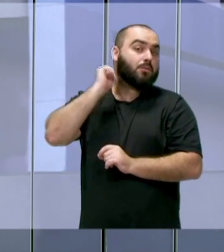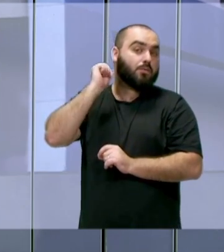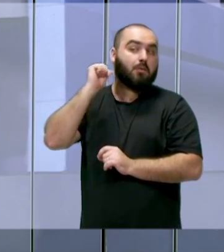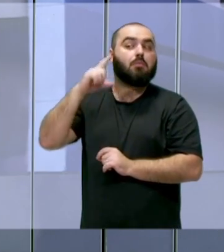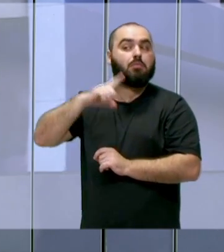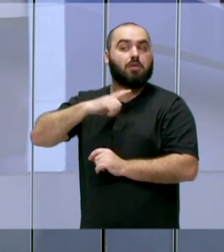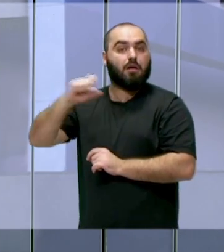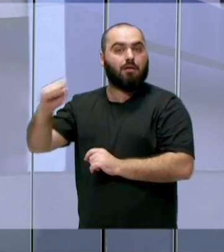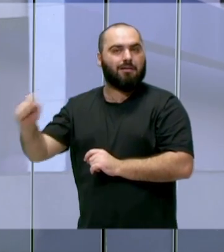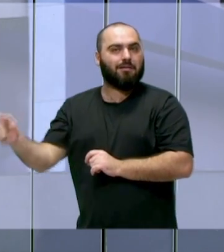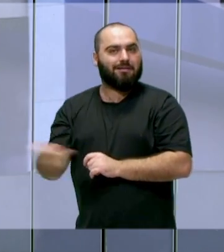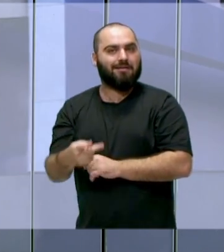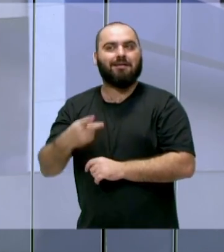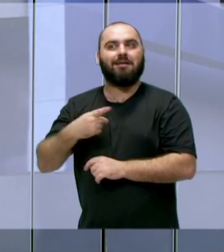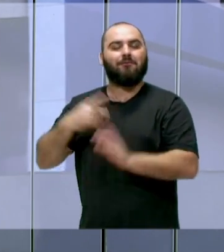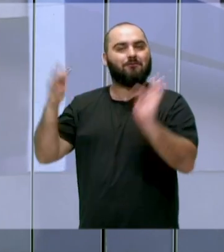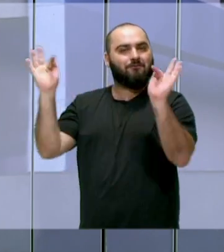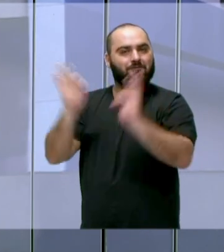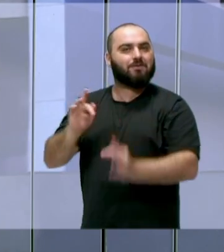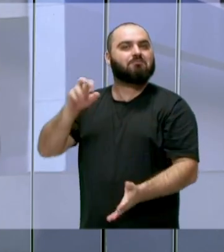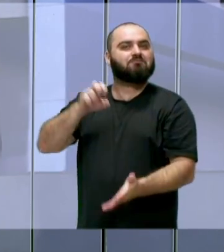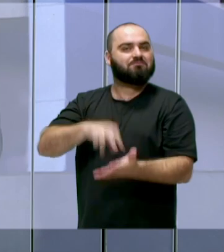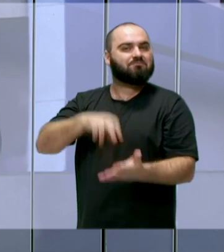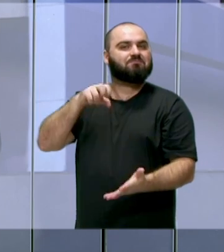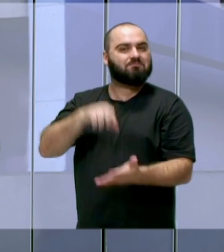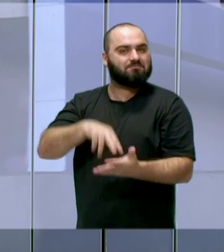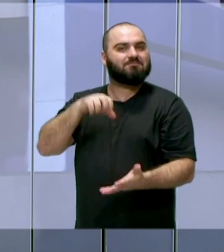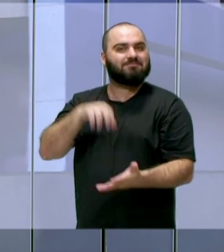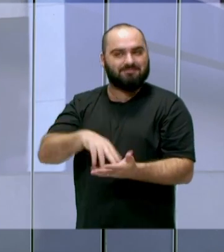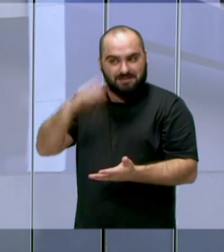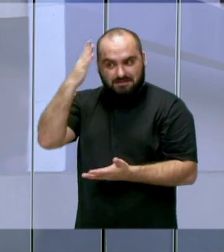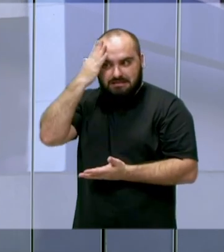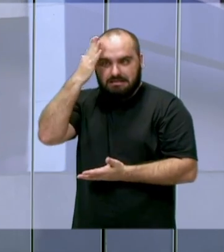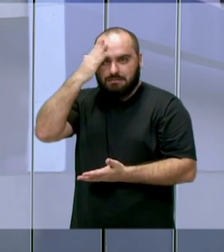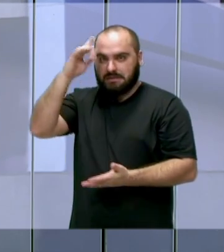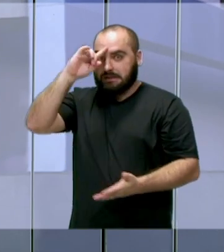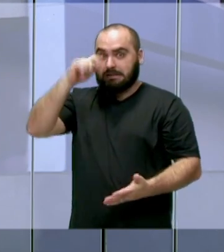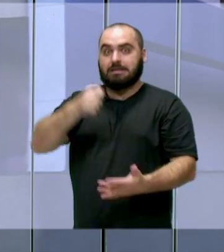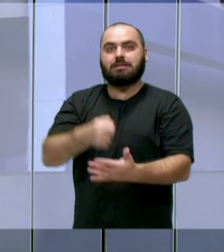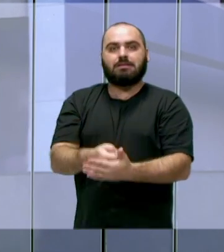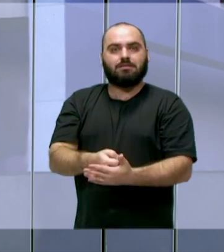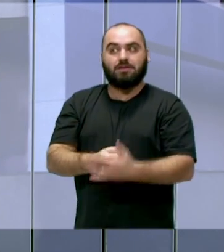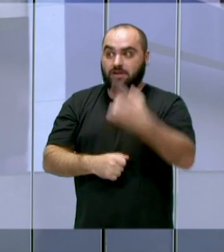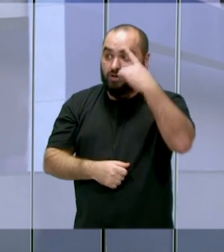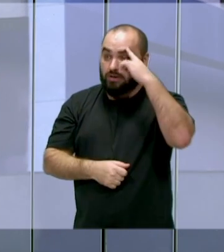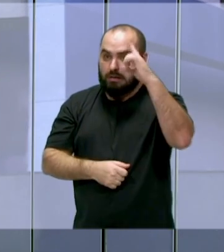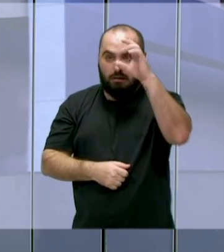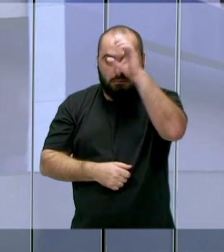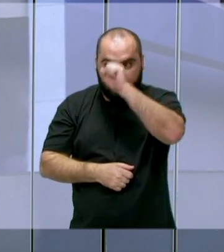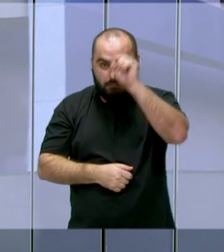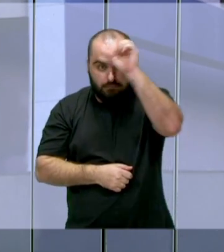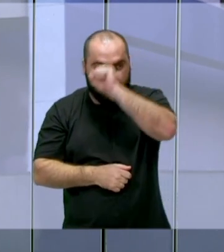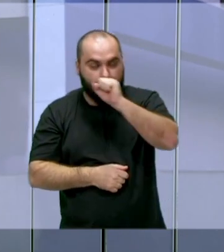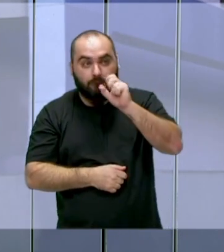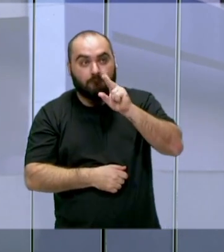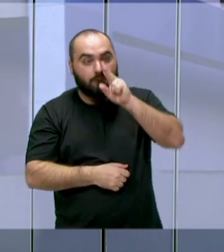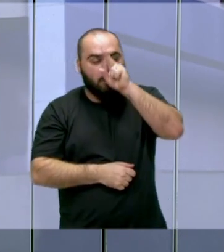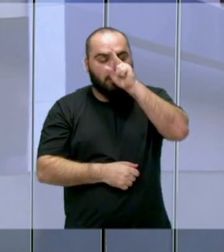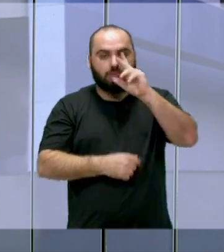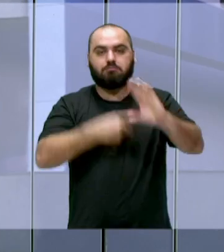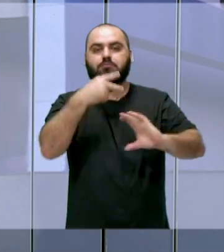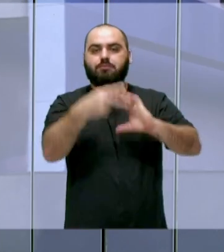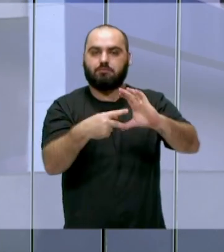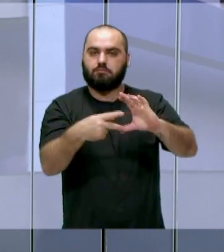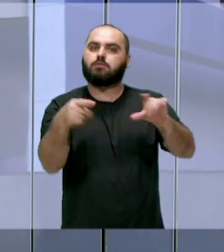a oportunidade, foi com alegria que a gente recebeu. A gente sabe o tamanho do desafio, estão sendo os dias de aprendizado aqui na Câmara e também de